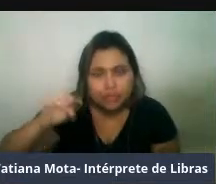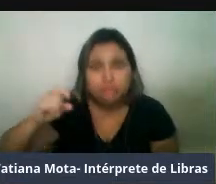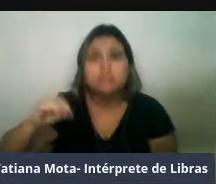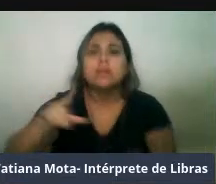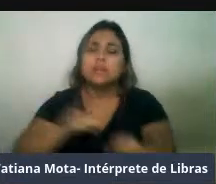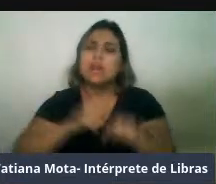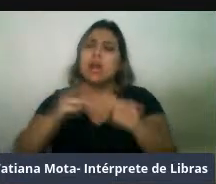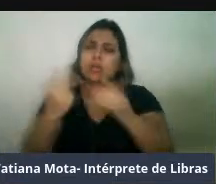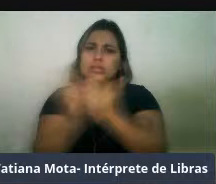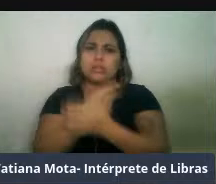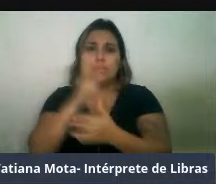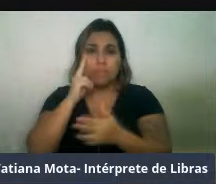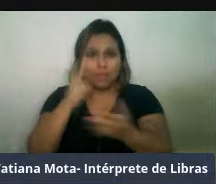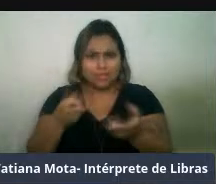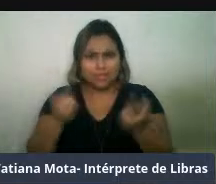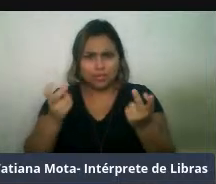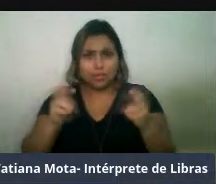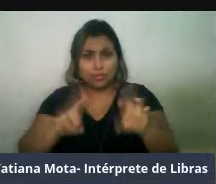esses animais